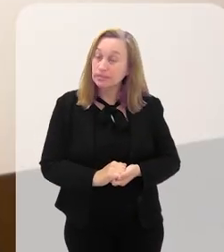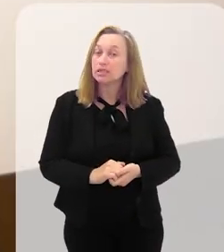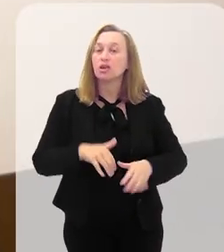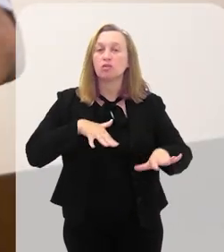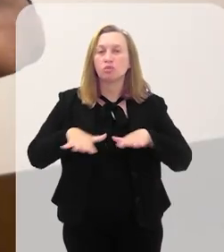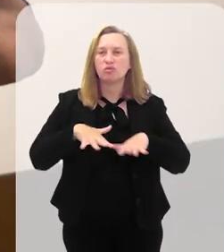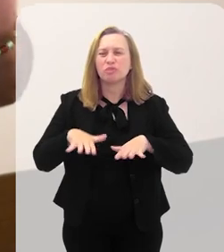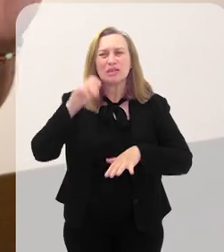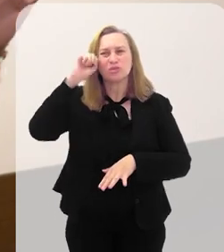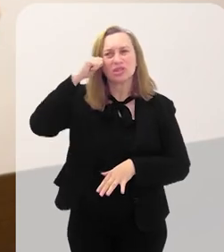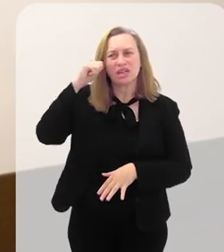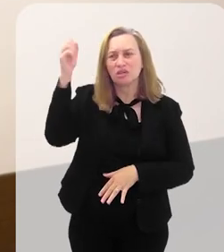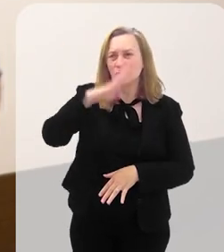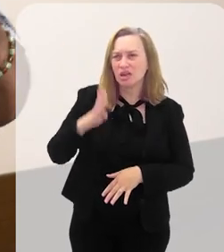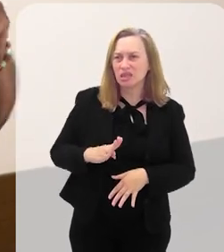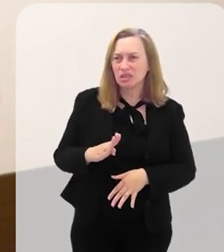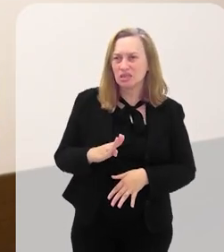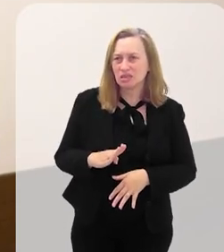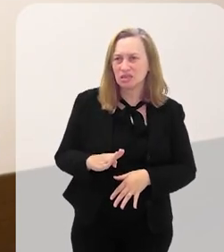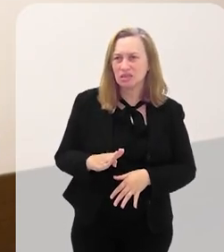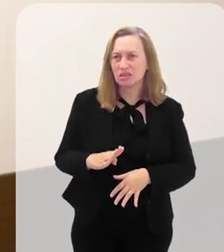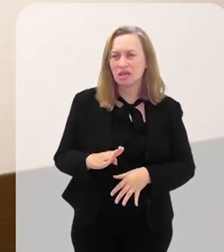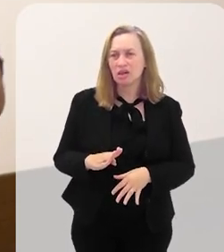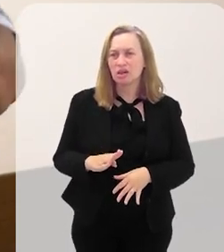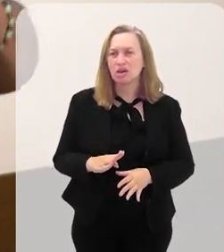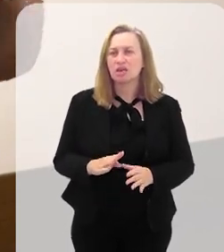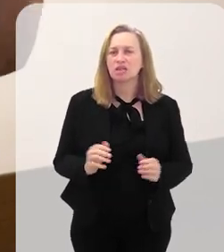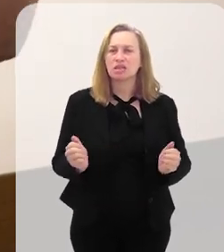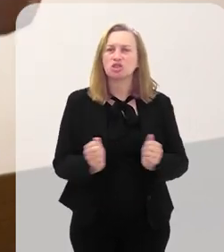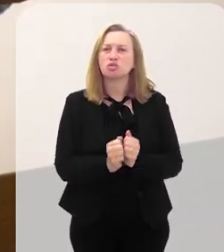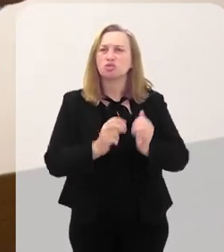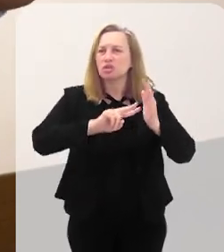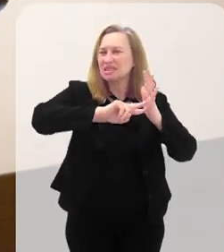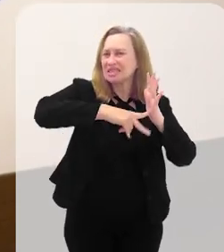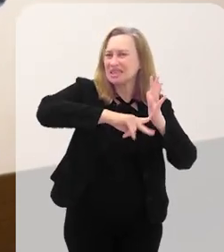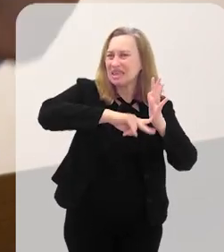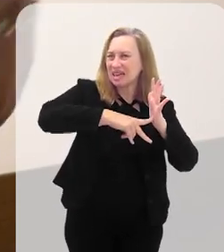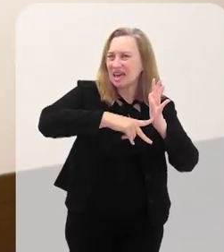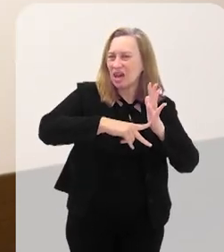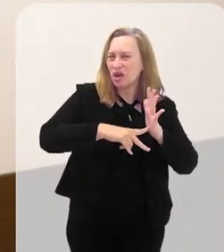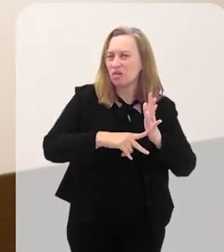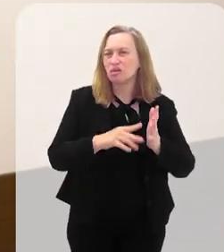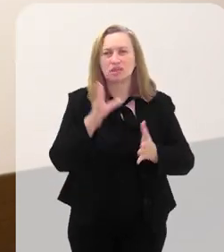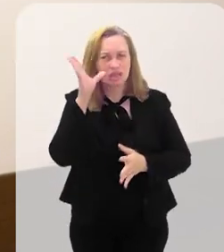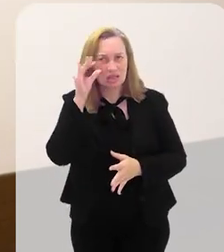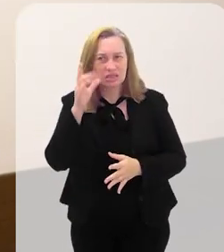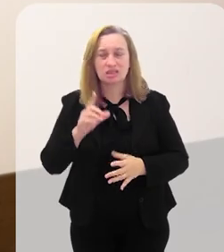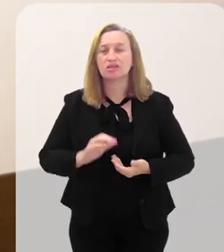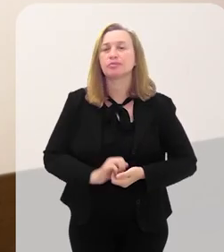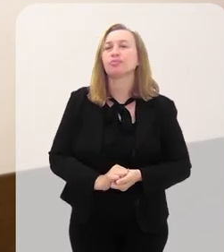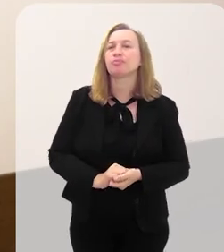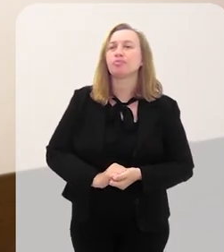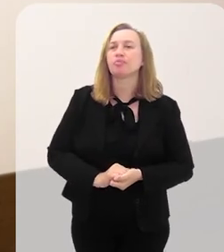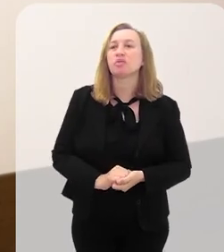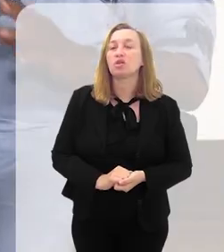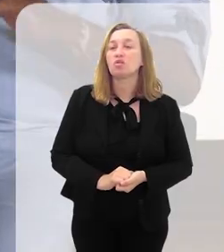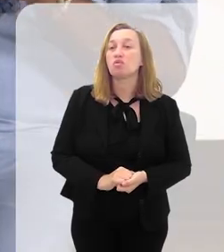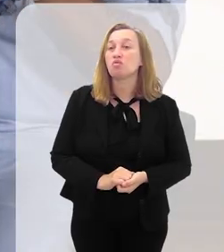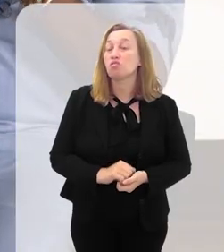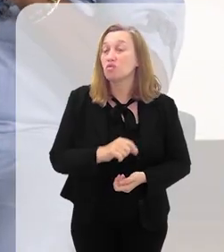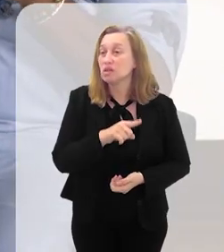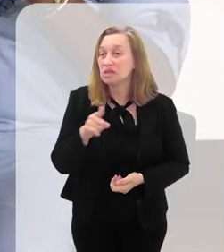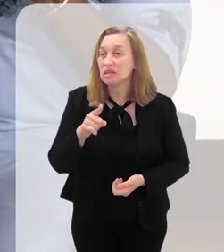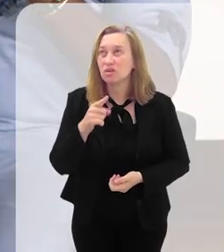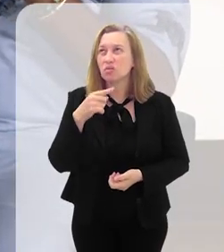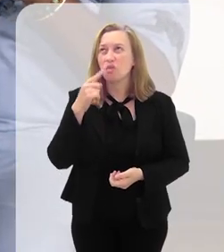O movimento negro brasileiro está à margem do movimento sindical, do movimento... É interessante isso. Pode observar. Você